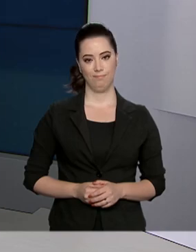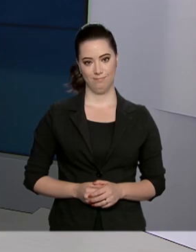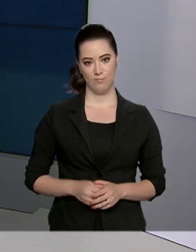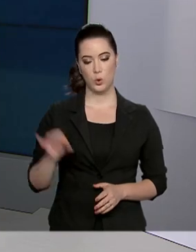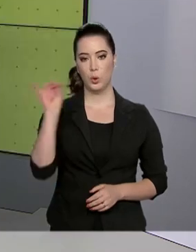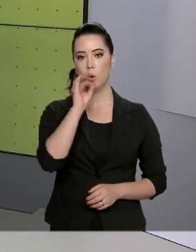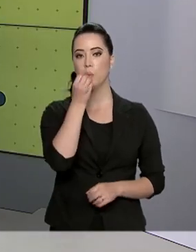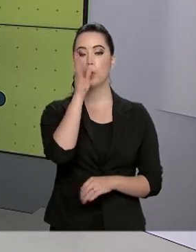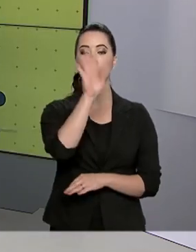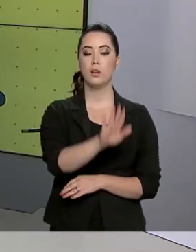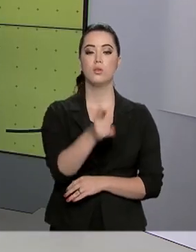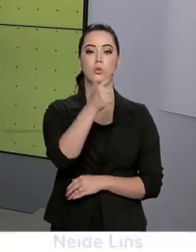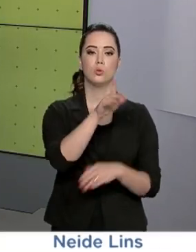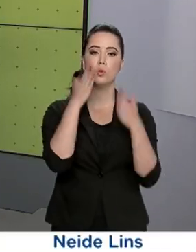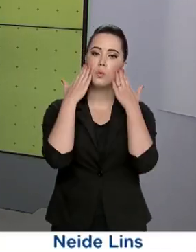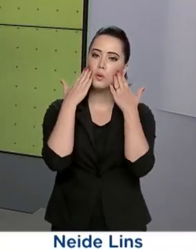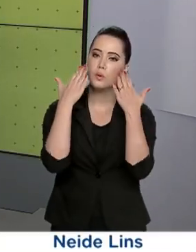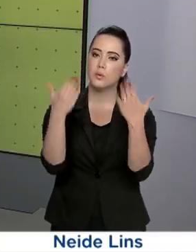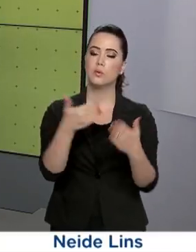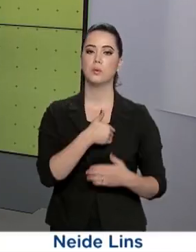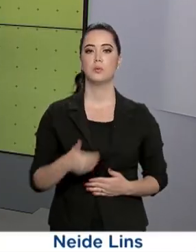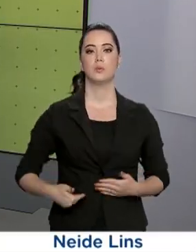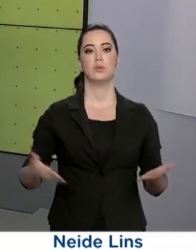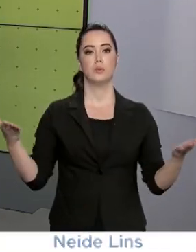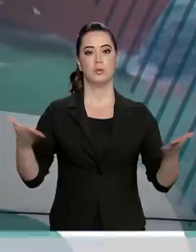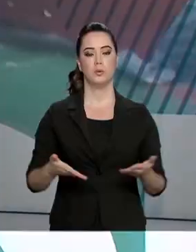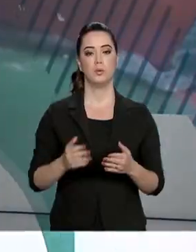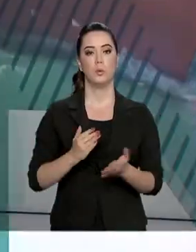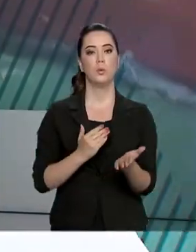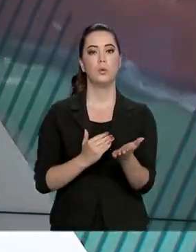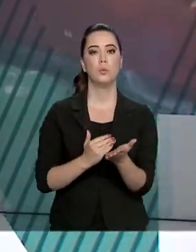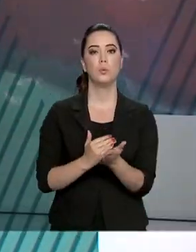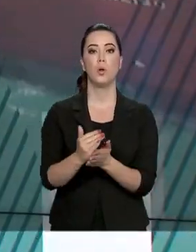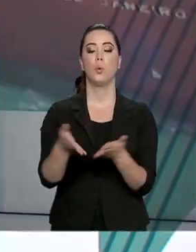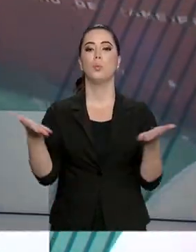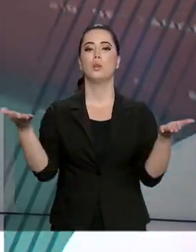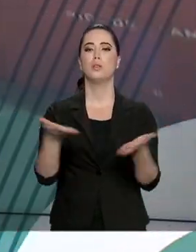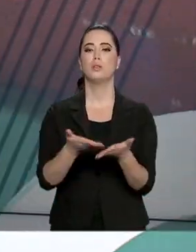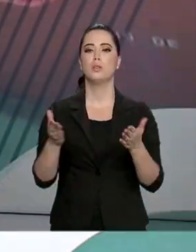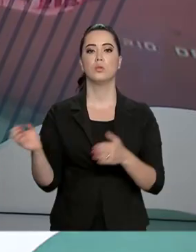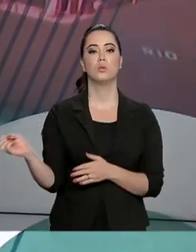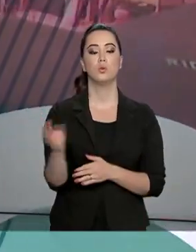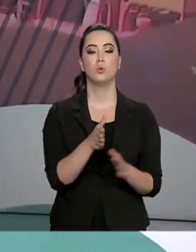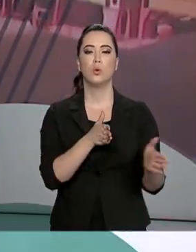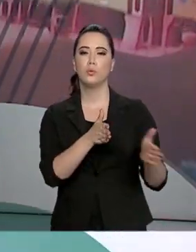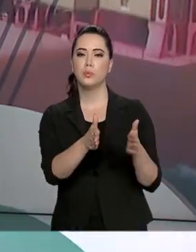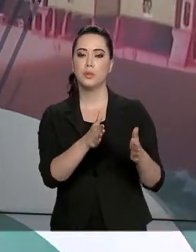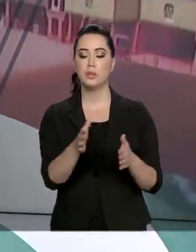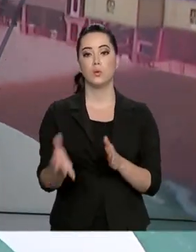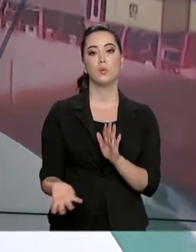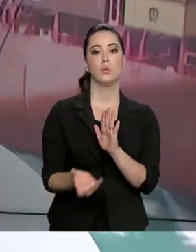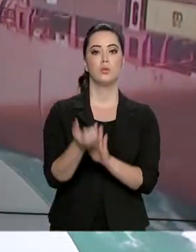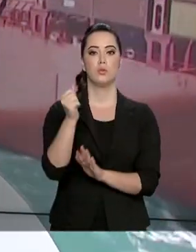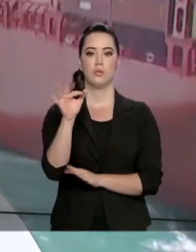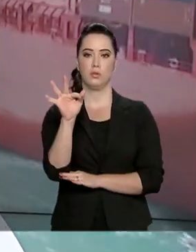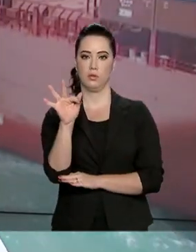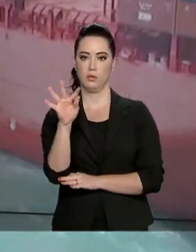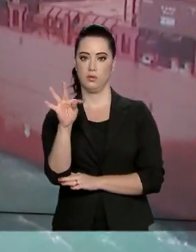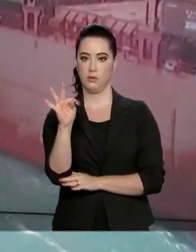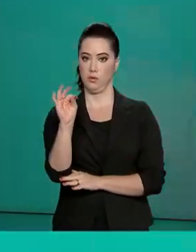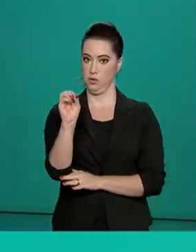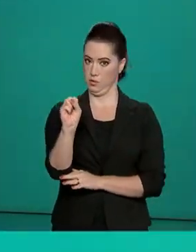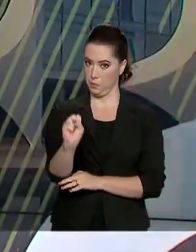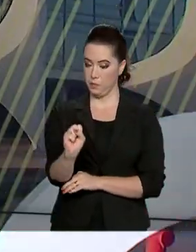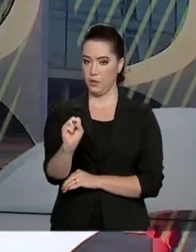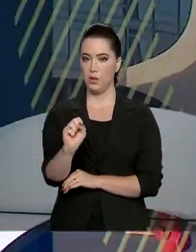Olá, boa tarde. Estamos de volta com o Governo Agora. Começa hoje mais uma etapa do saque imediato do FGTS.